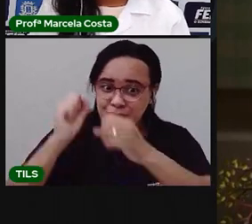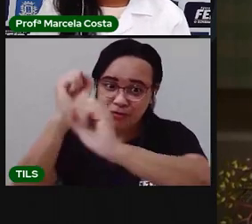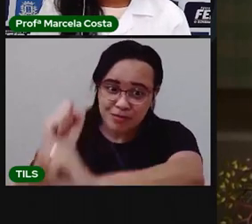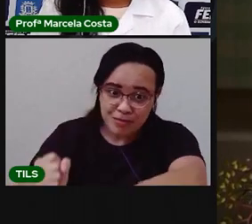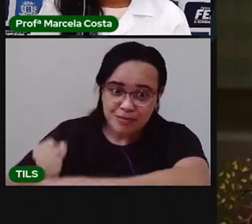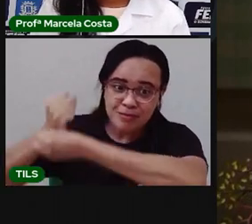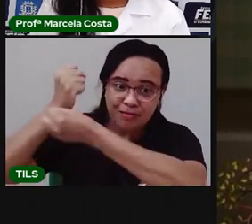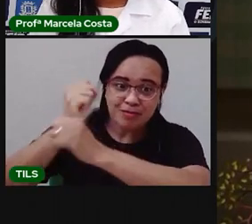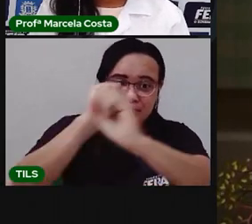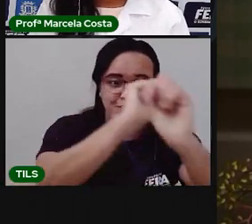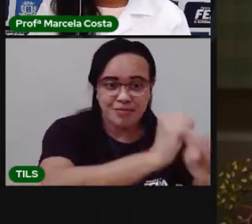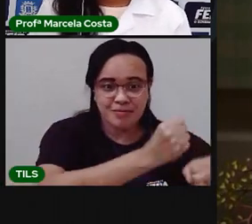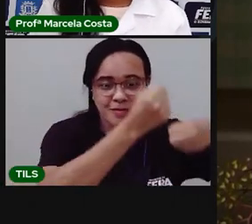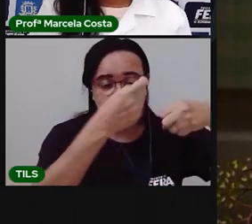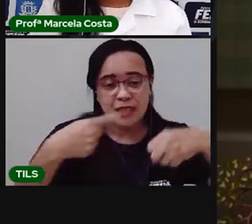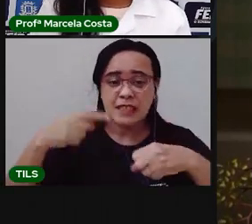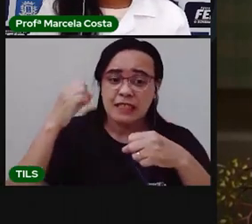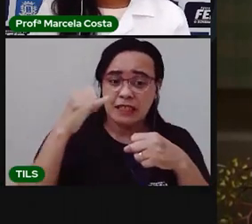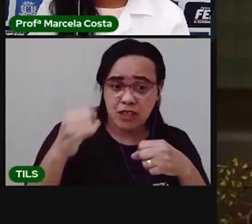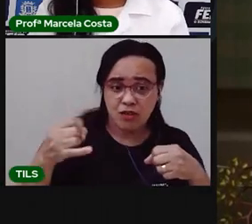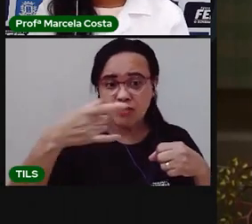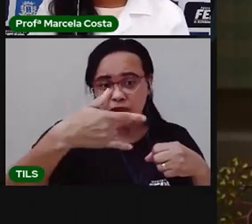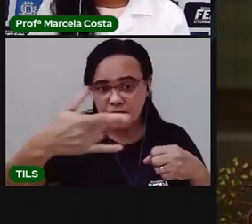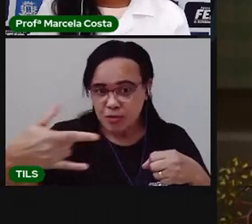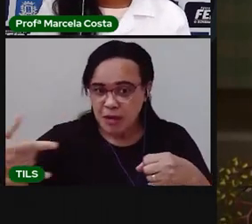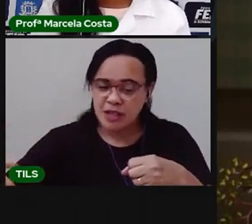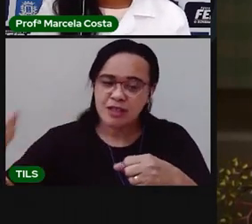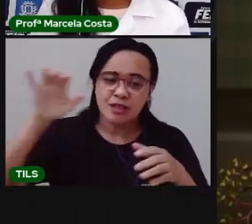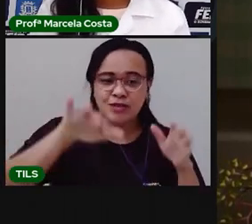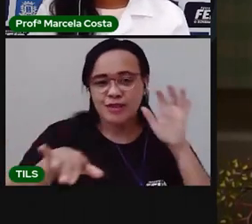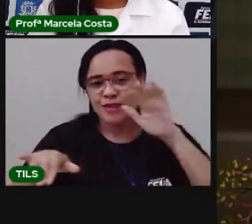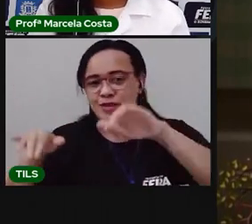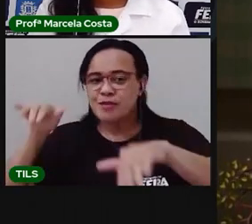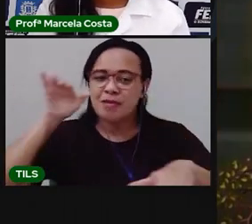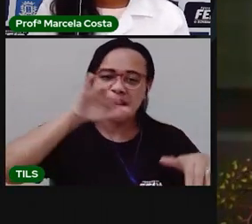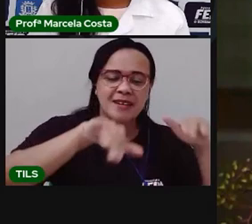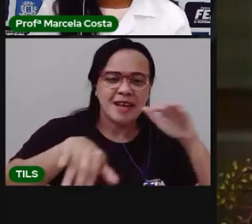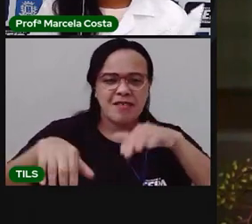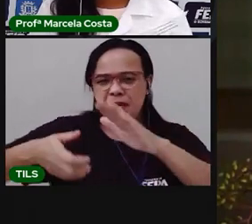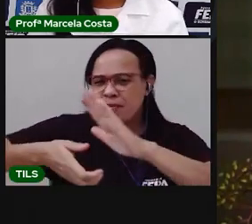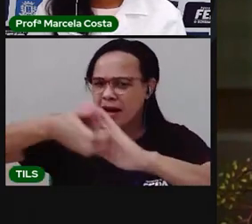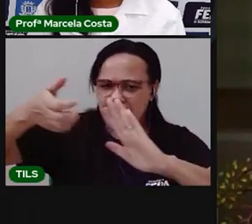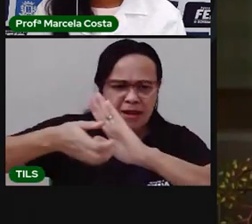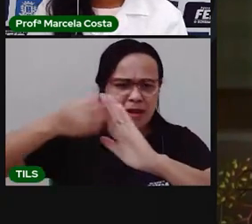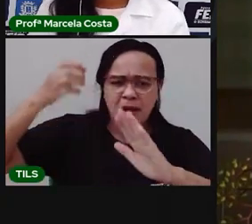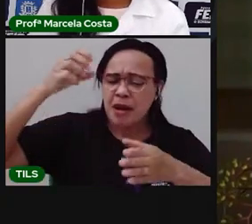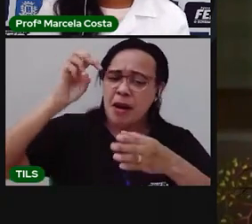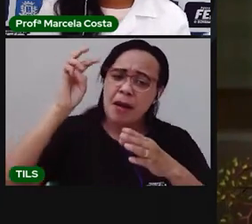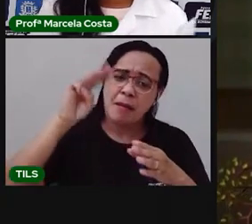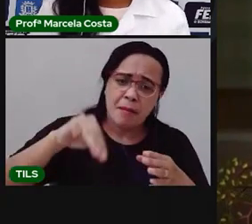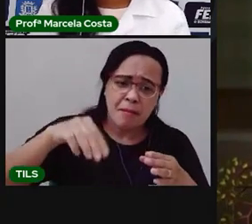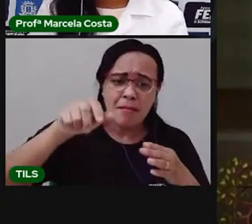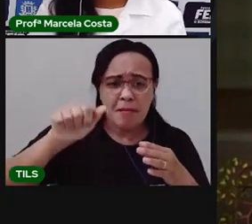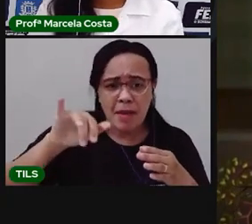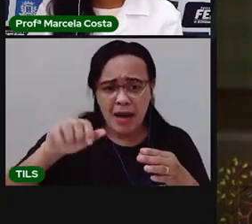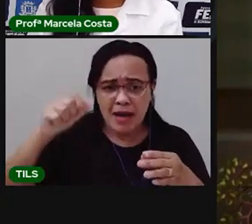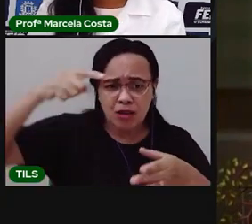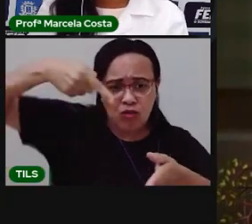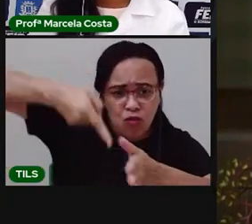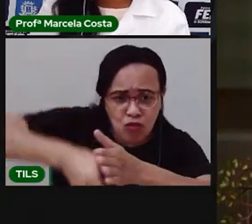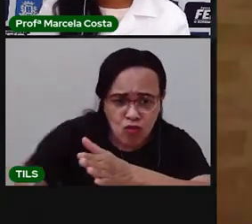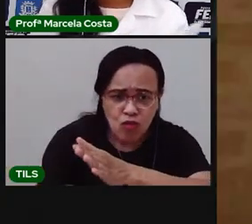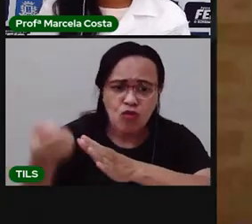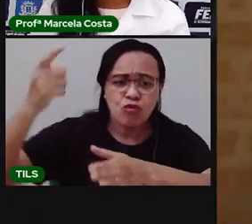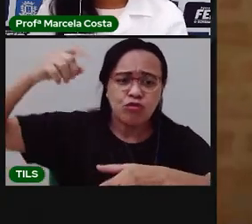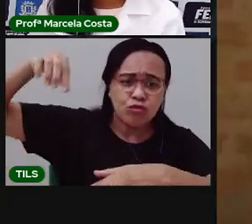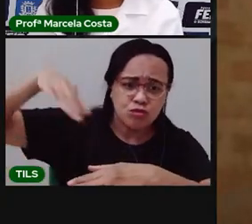Se eu fosse um peixinho e soubesse nadar, eu tirava a Maria do fundo do mar.